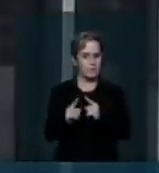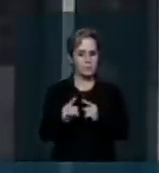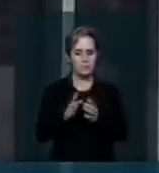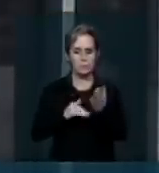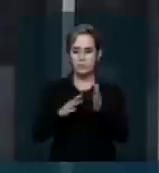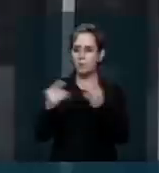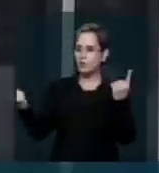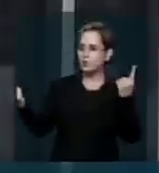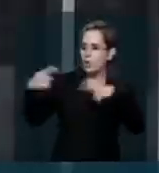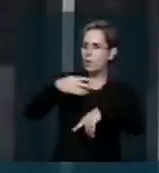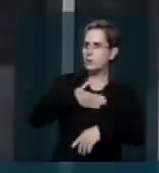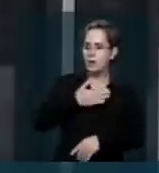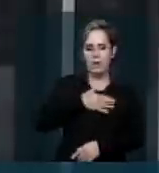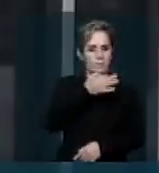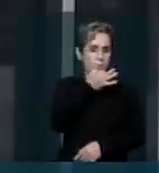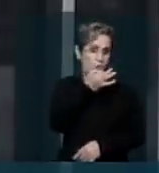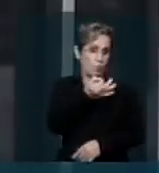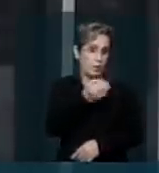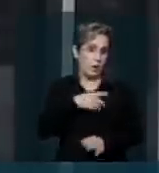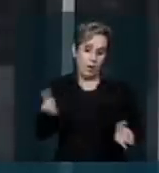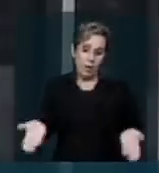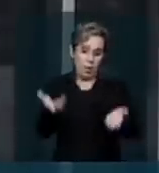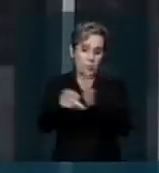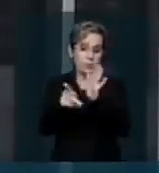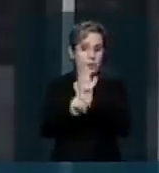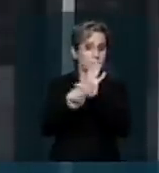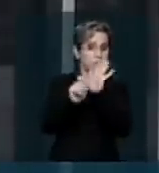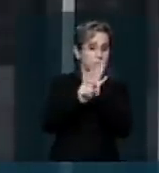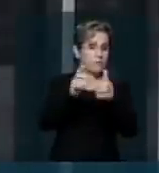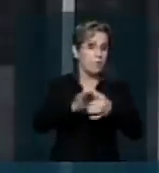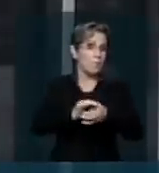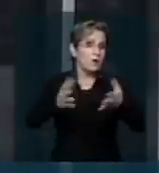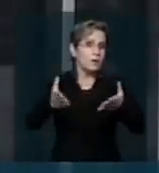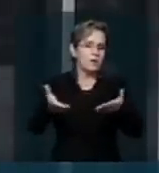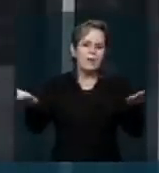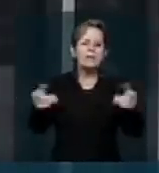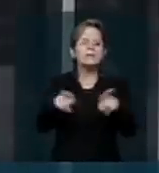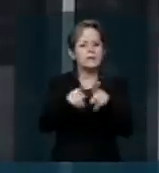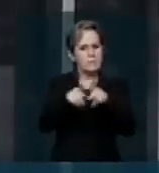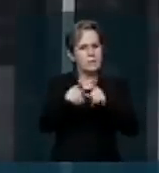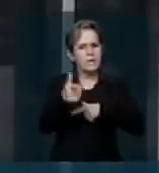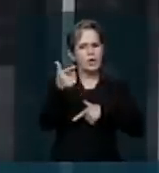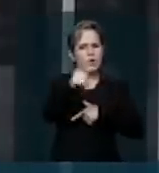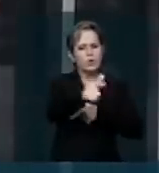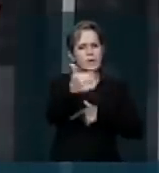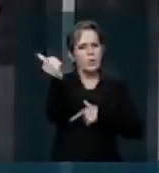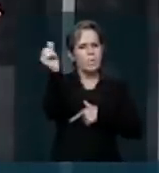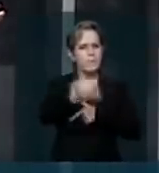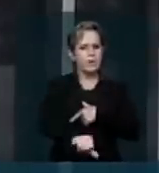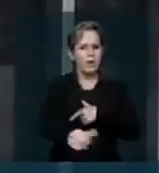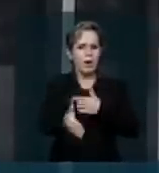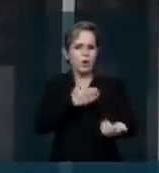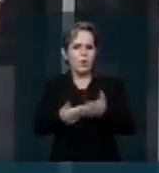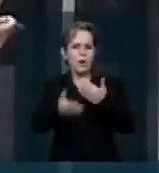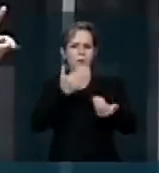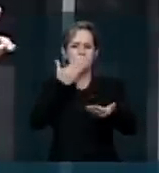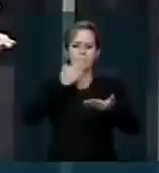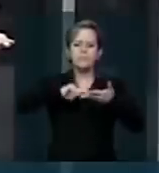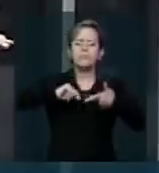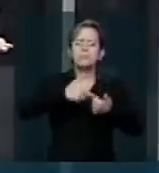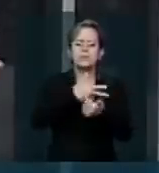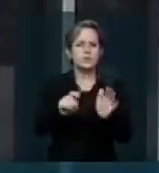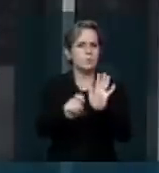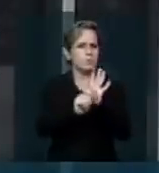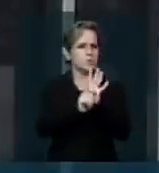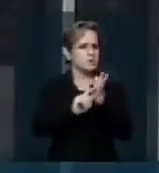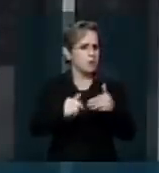eu particularmente penso. Eu acho que isso é um incentivo ao uso de drogas. E lá tem um agravante ainda. Qualquer tipo de droga, não há quantidade